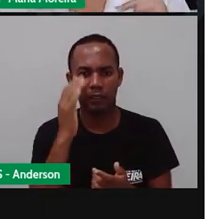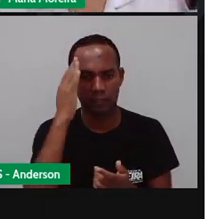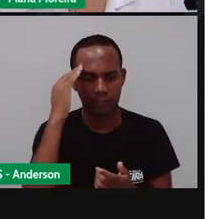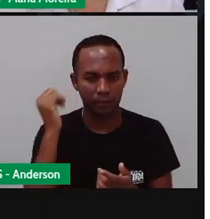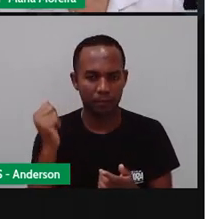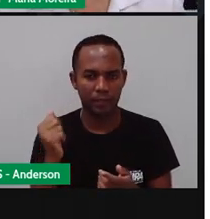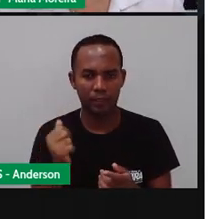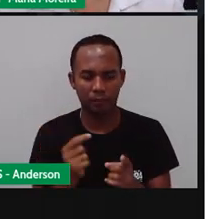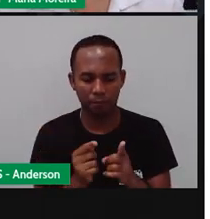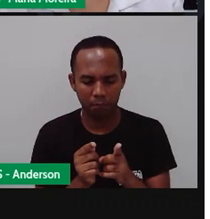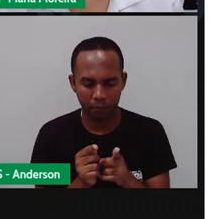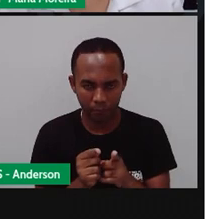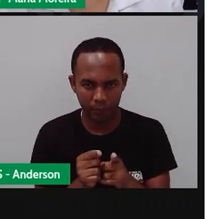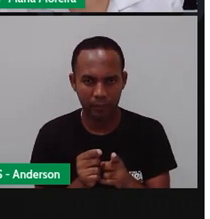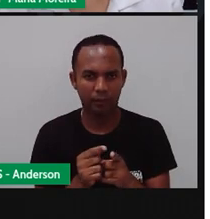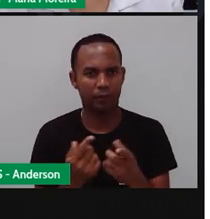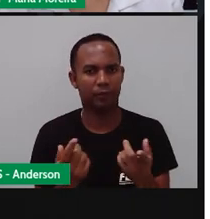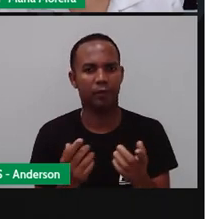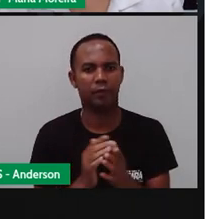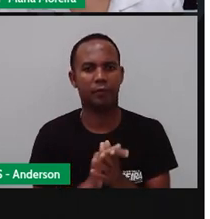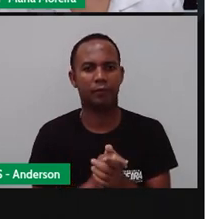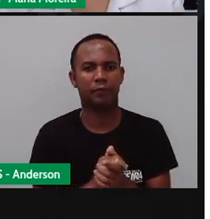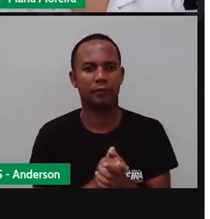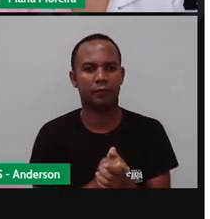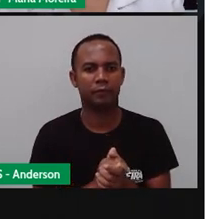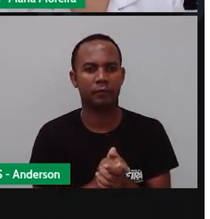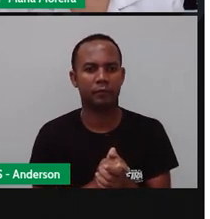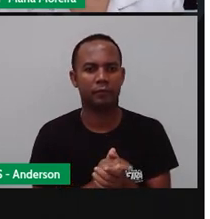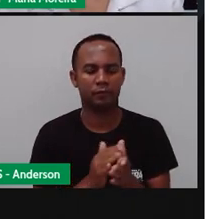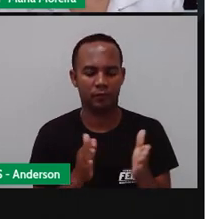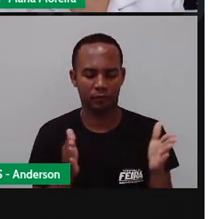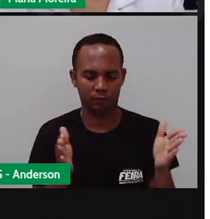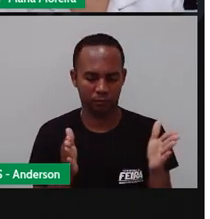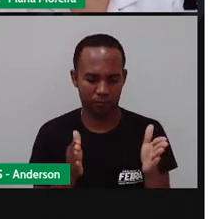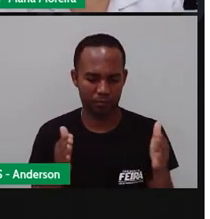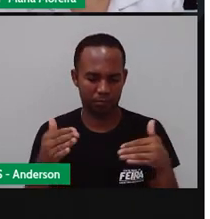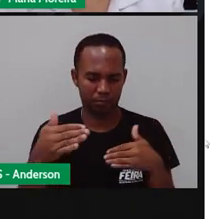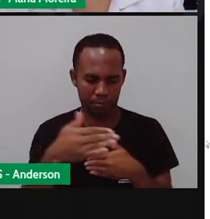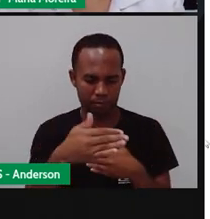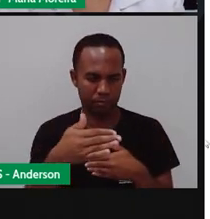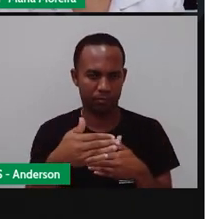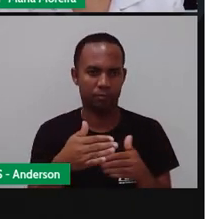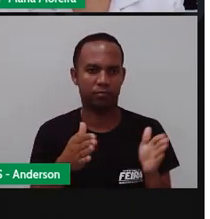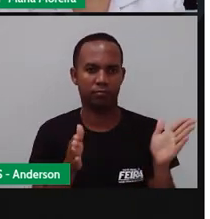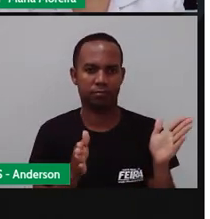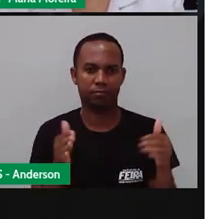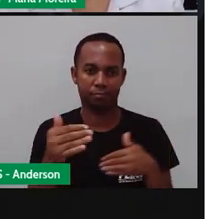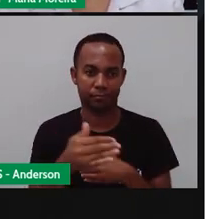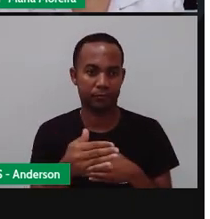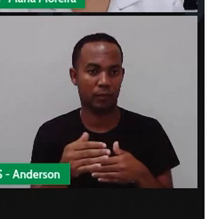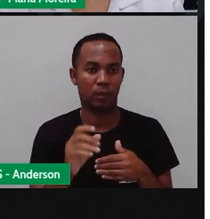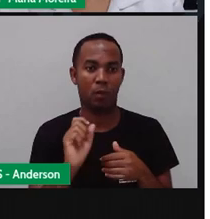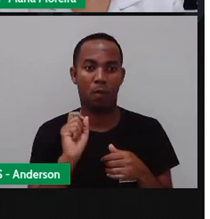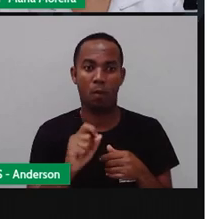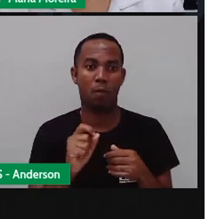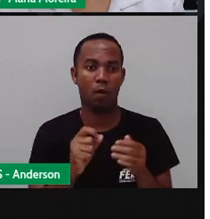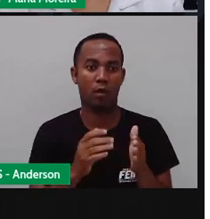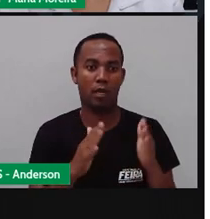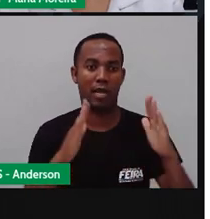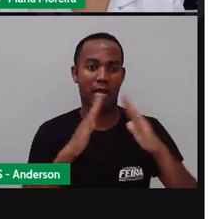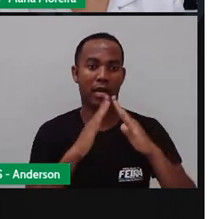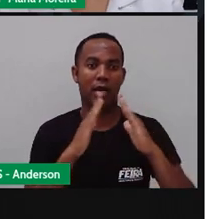Então para fazer uma maquete Eu preciso de que, Anderson? Também De proporção Eu não posso Né? Fazer uma casa